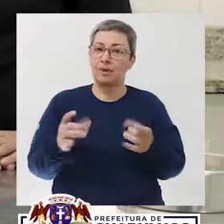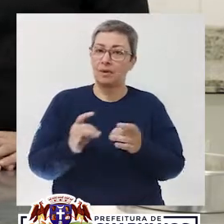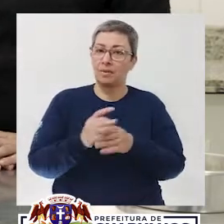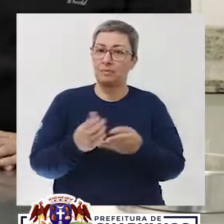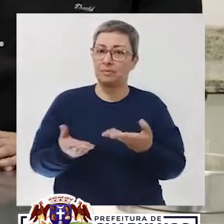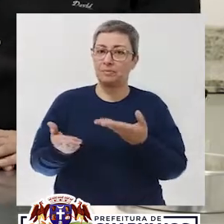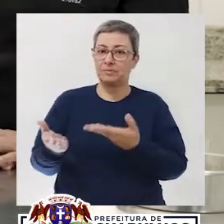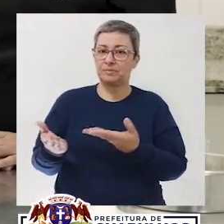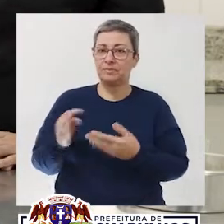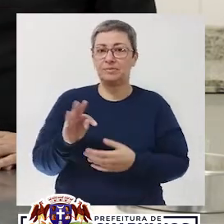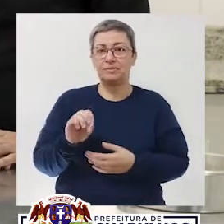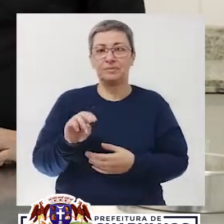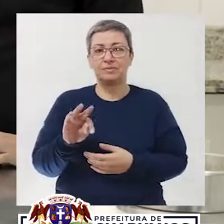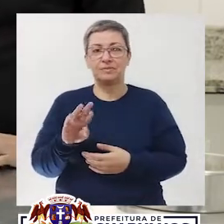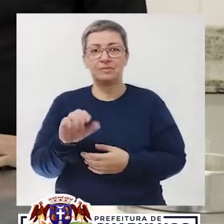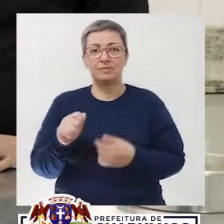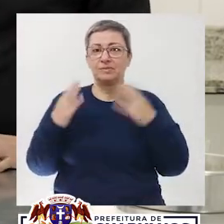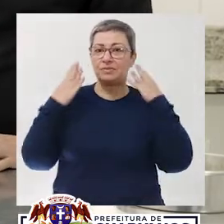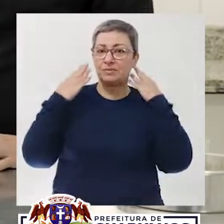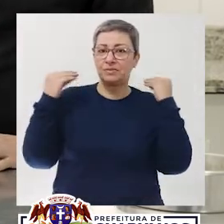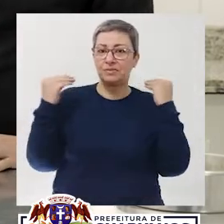E aqui está pronta a nossa torta alandesa